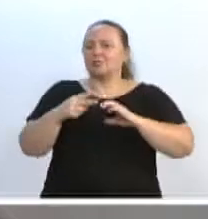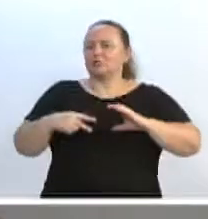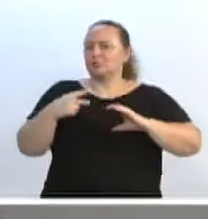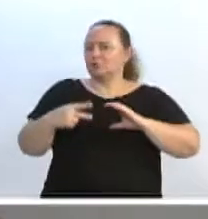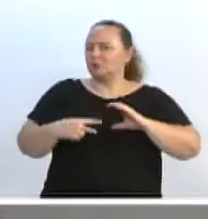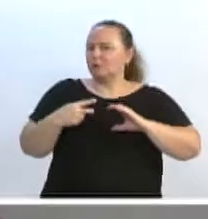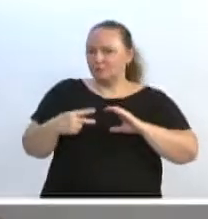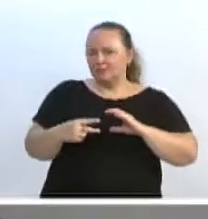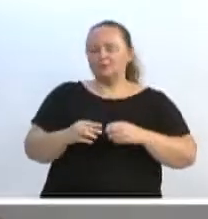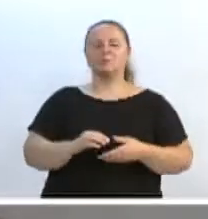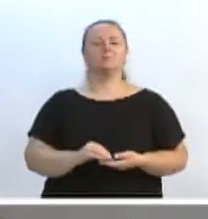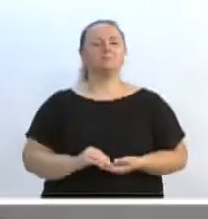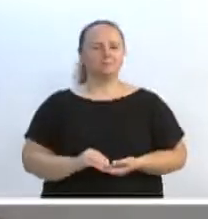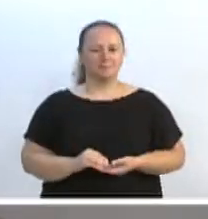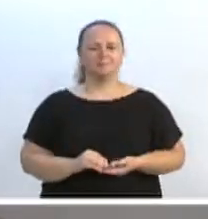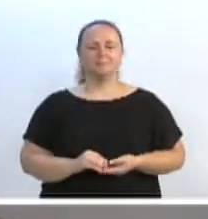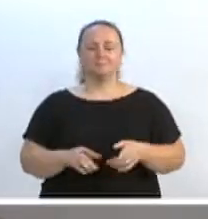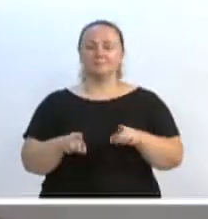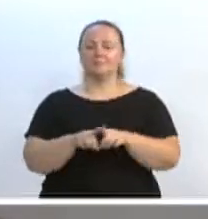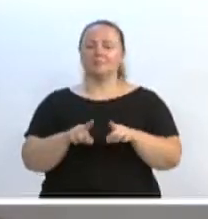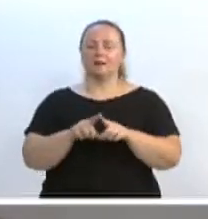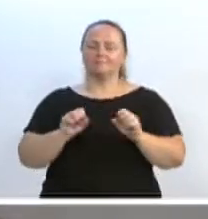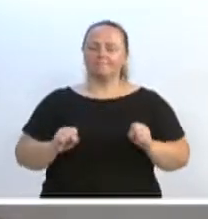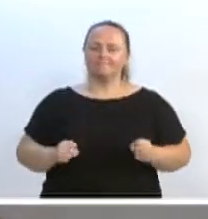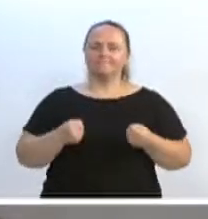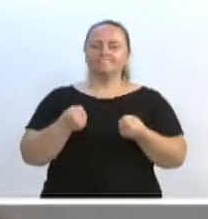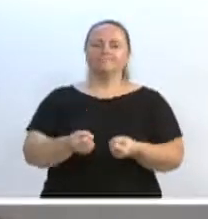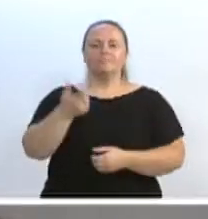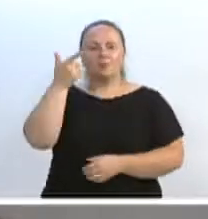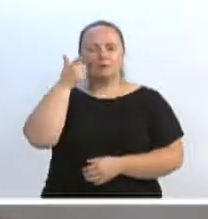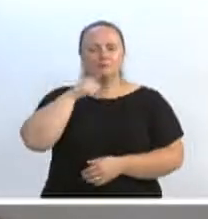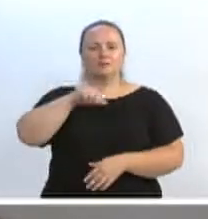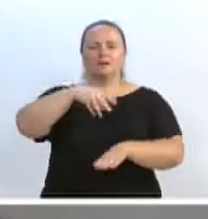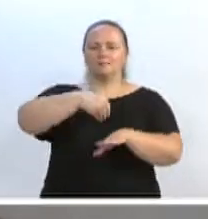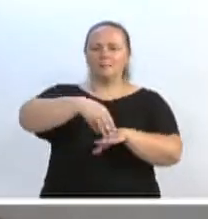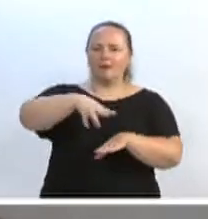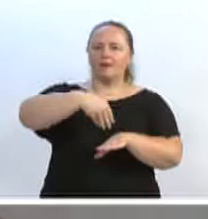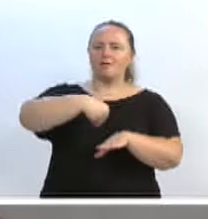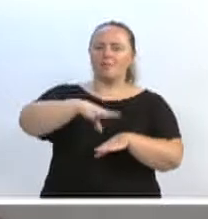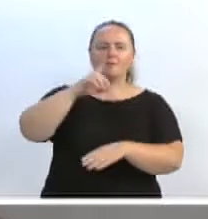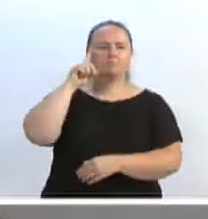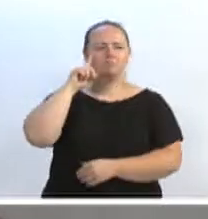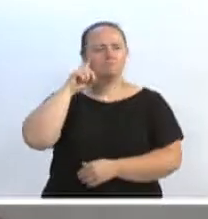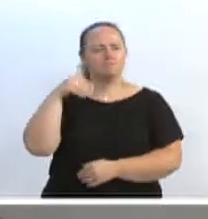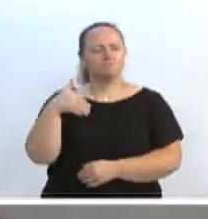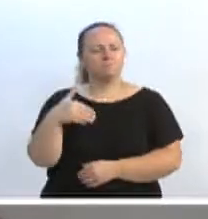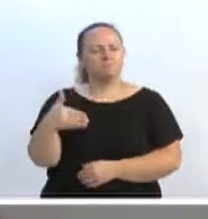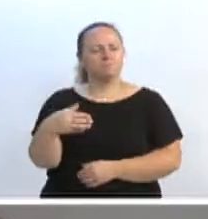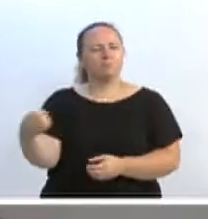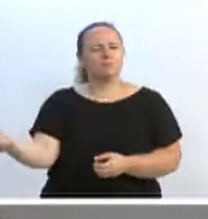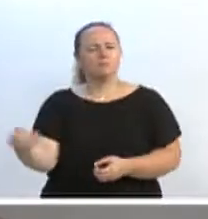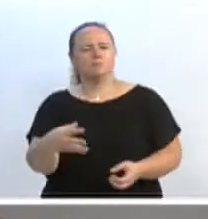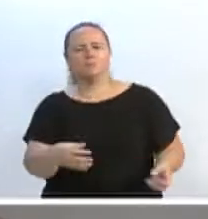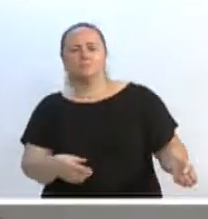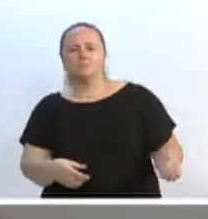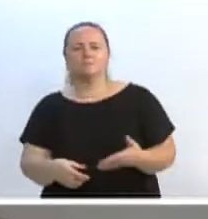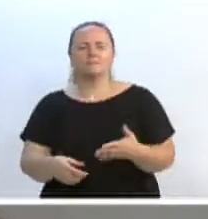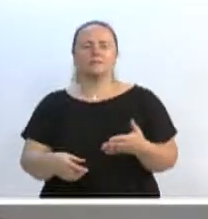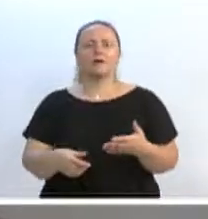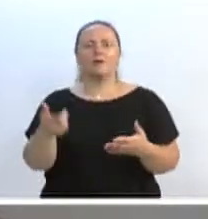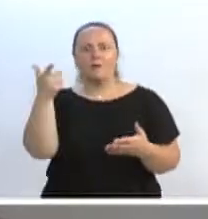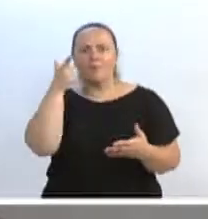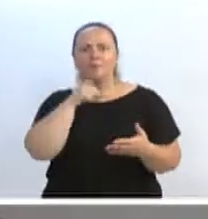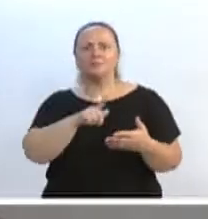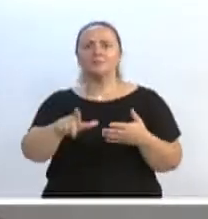àqueles que se dedicam e transmitem o dia a dia as notícias na casa